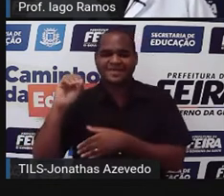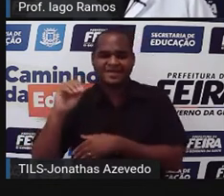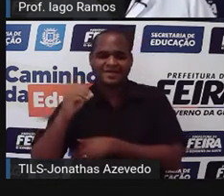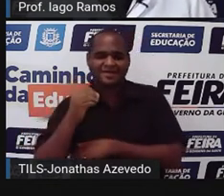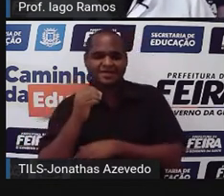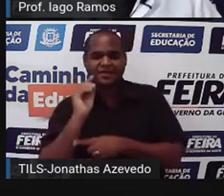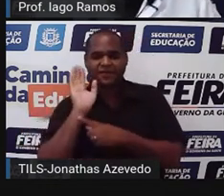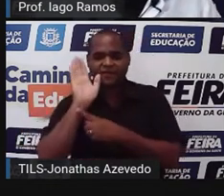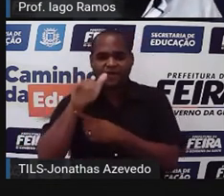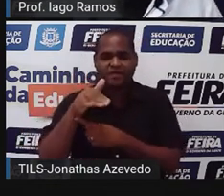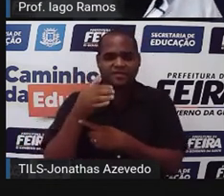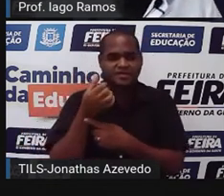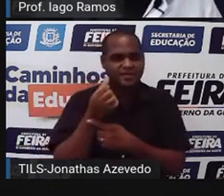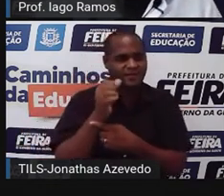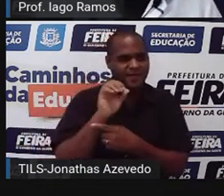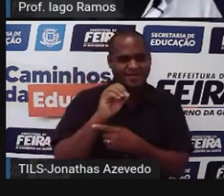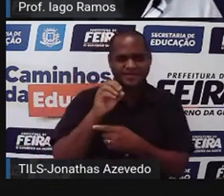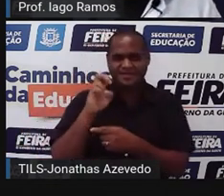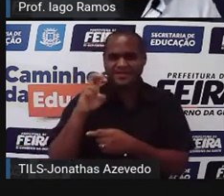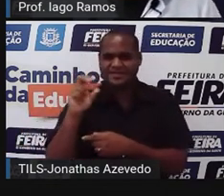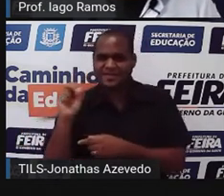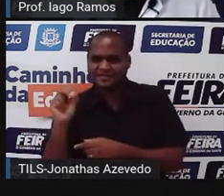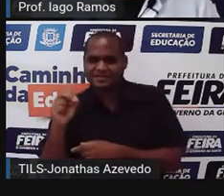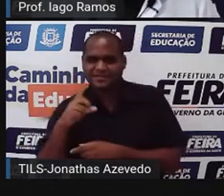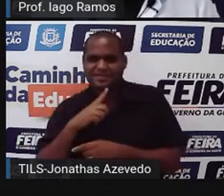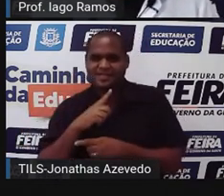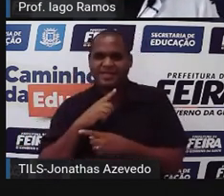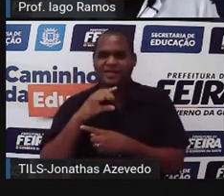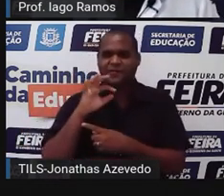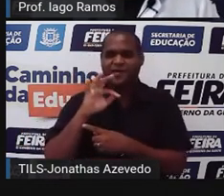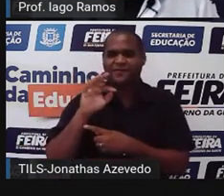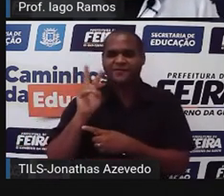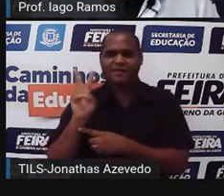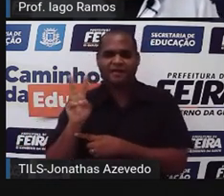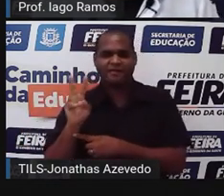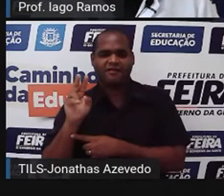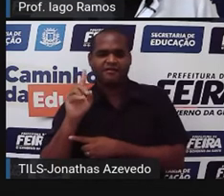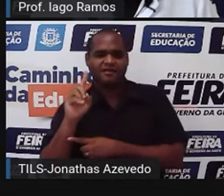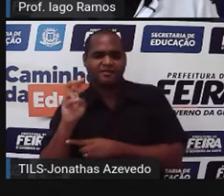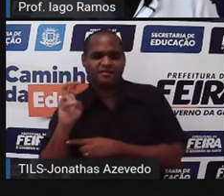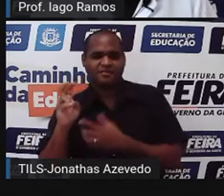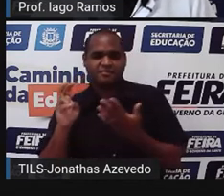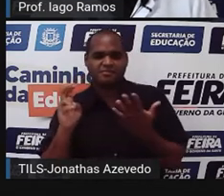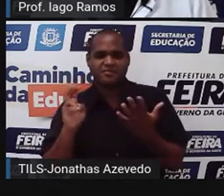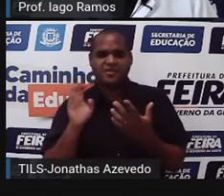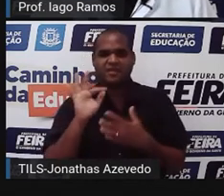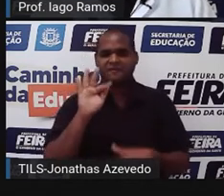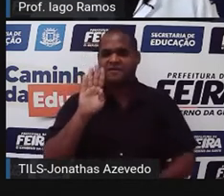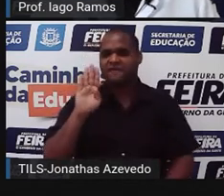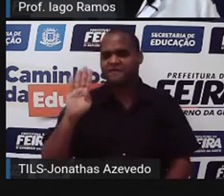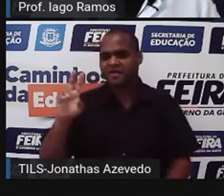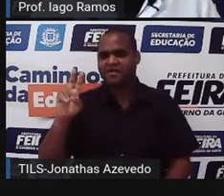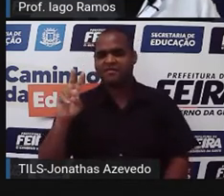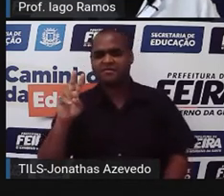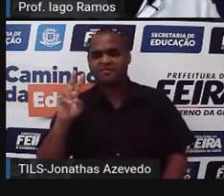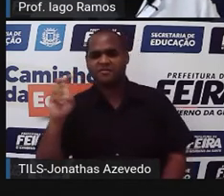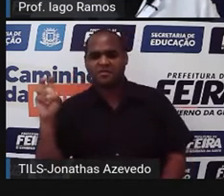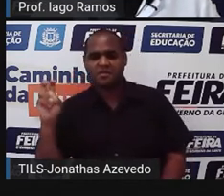60, basquete 50. Aí tem uma FV 15, FBV 5,